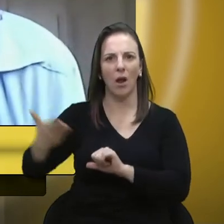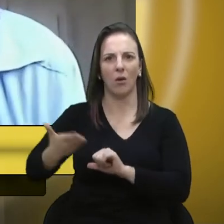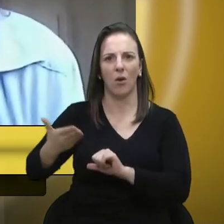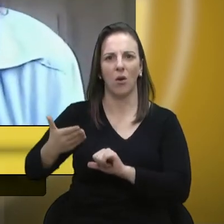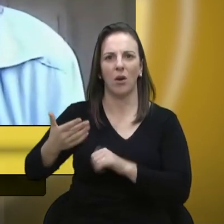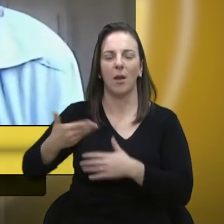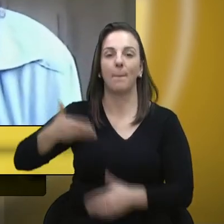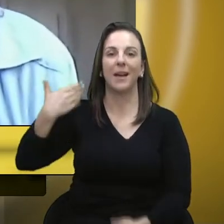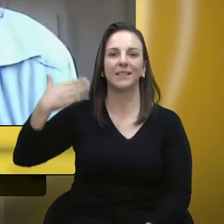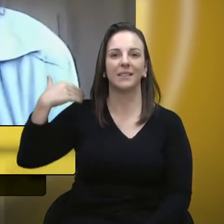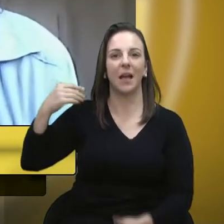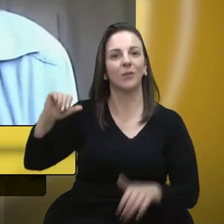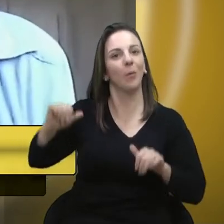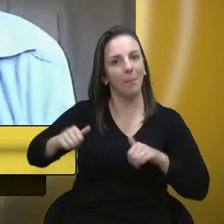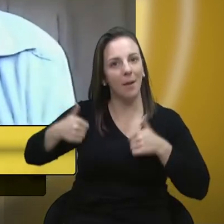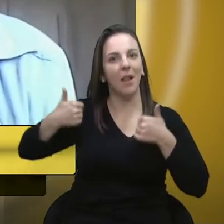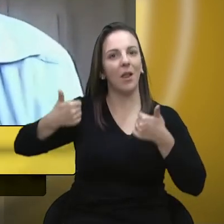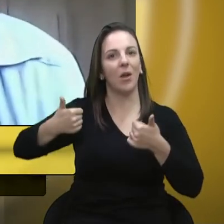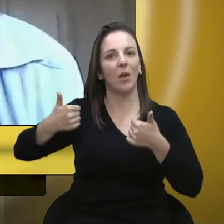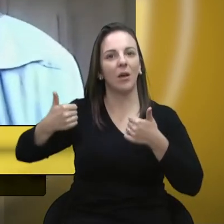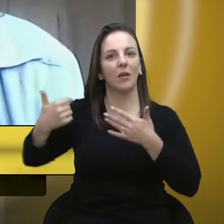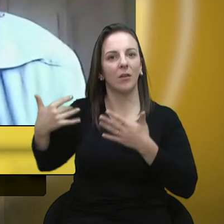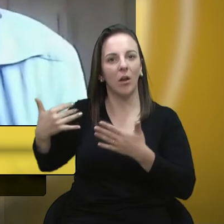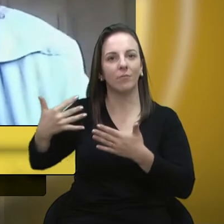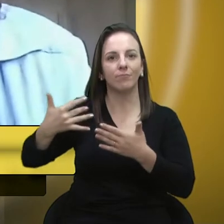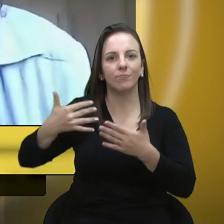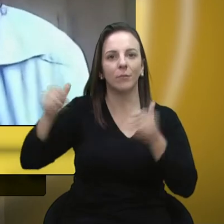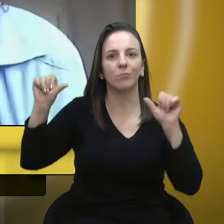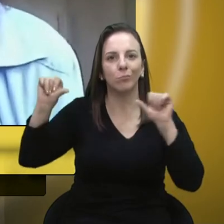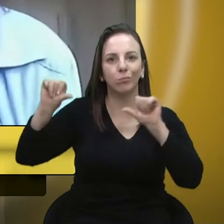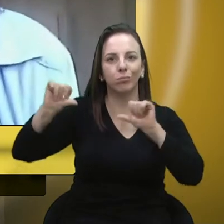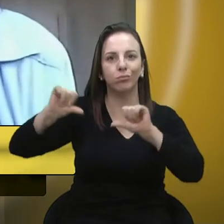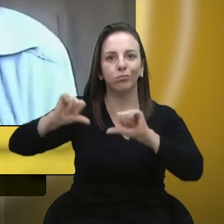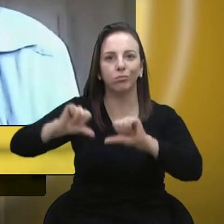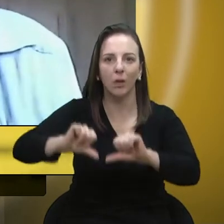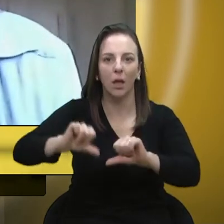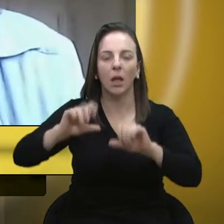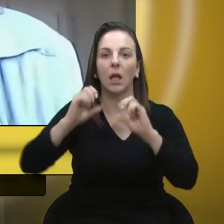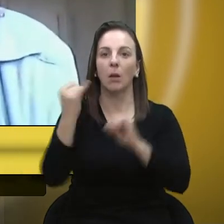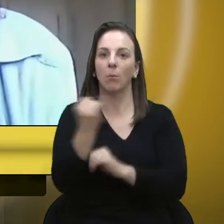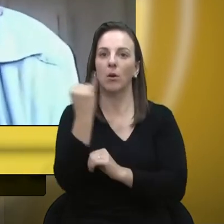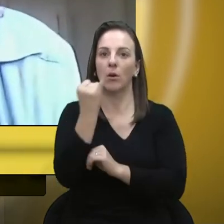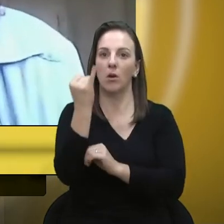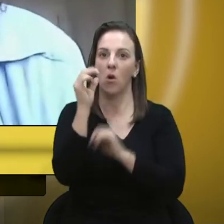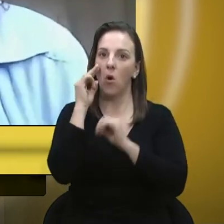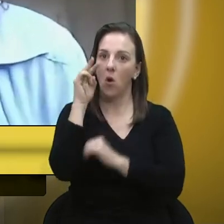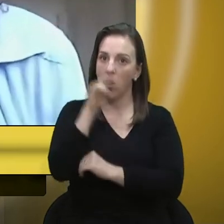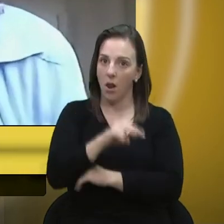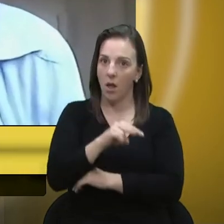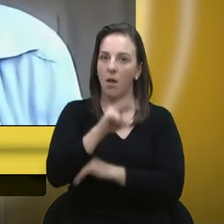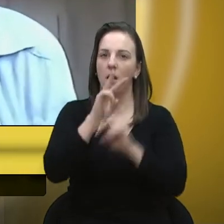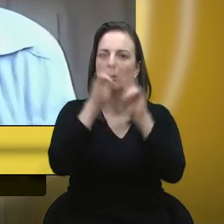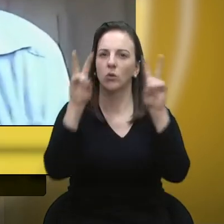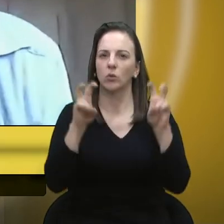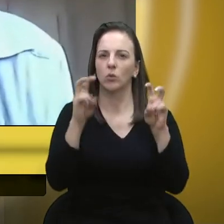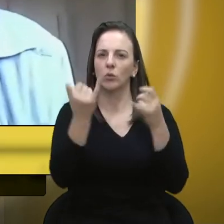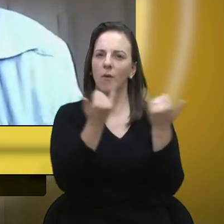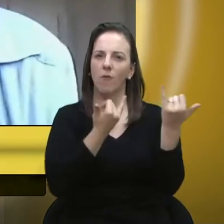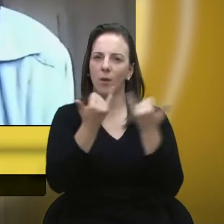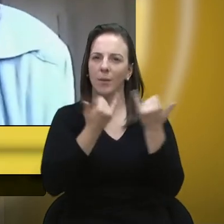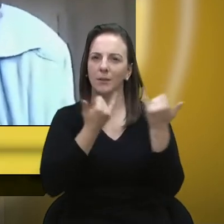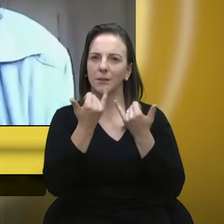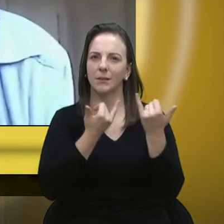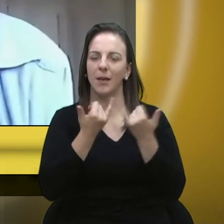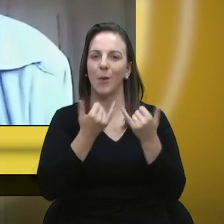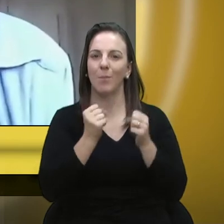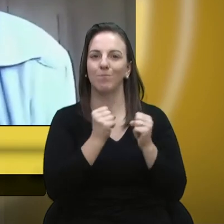em outras situações. Então, é importante nós olharmos para essa questão, termos essas informações, principalmente por